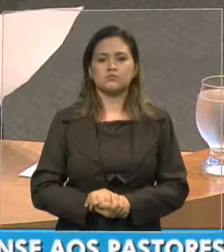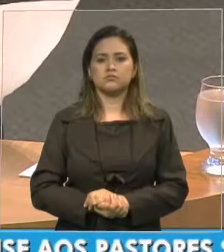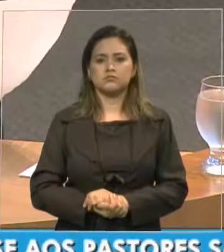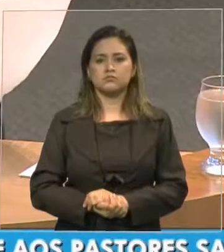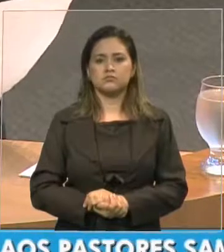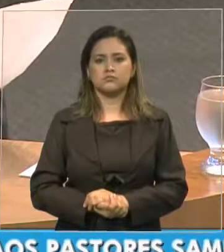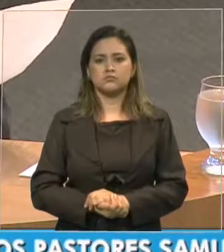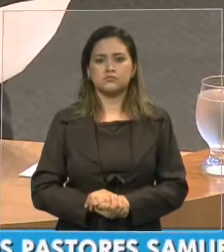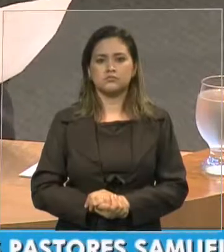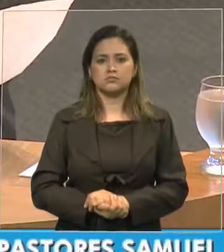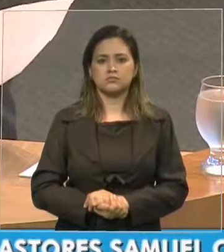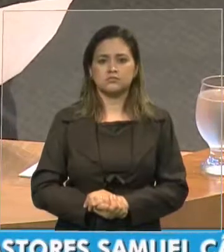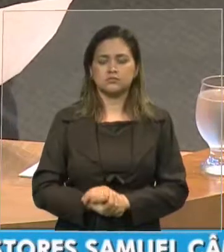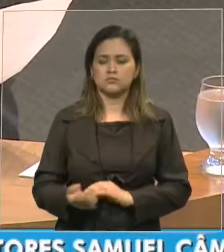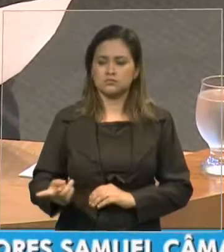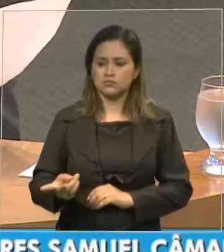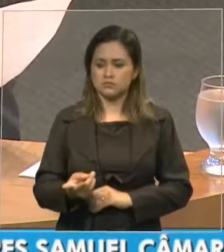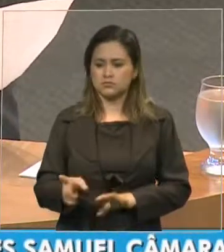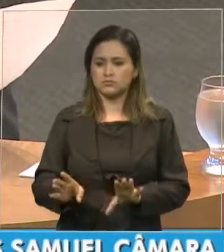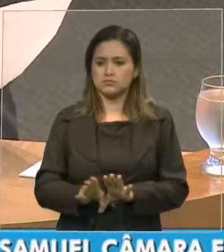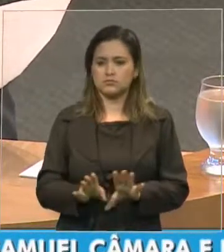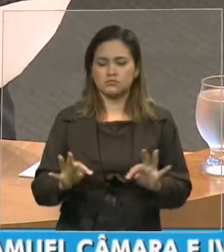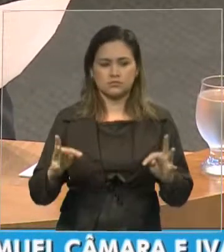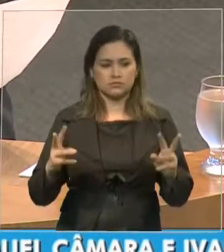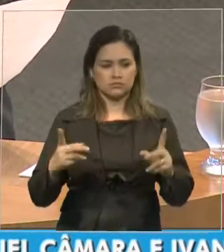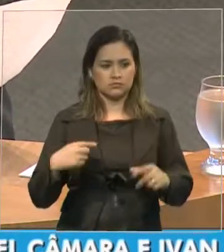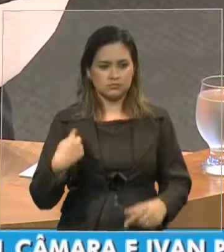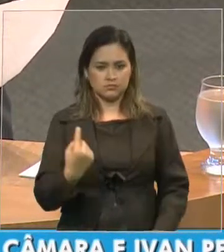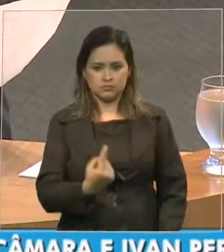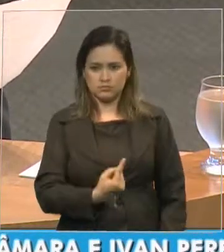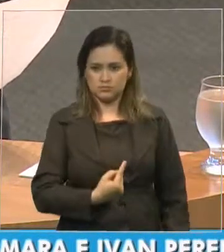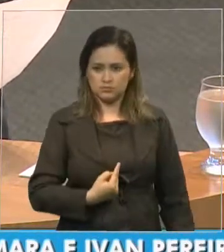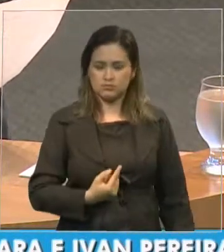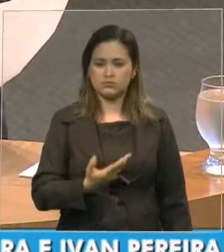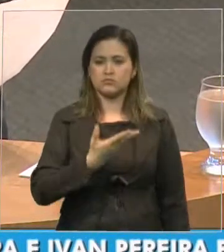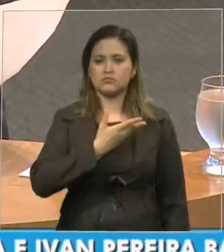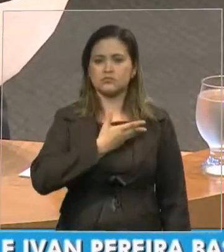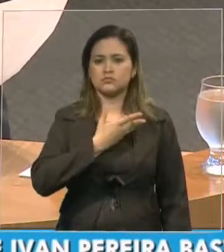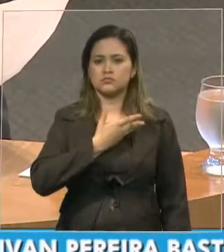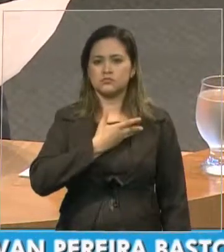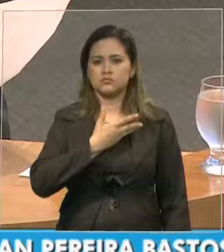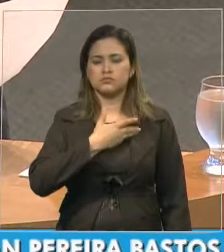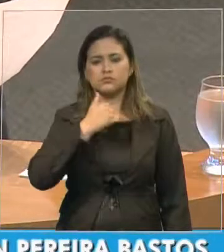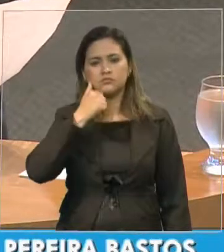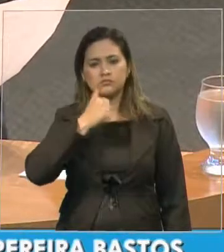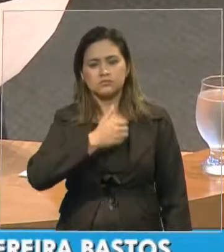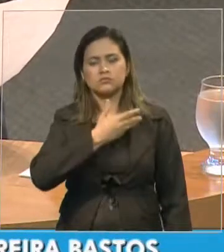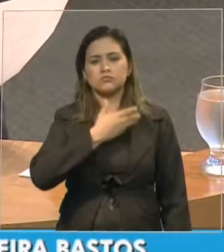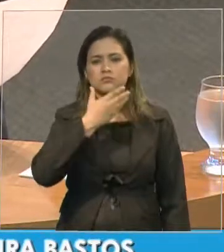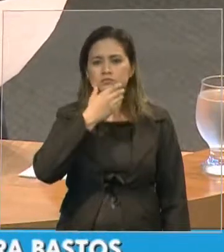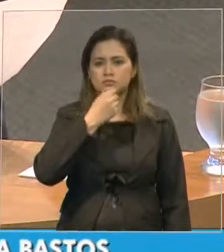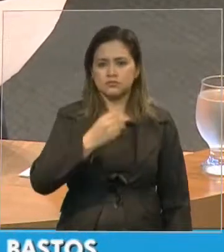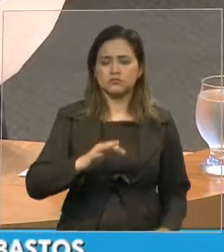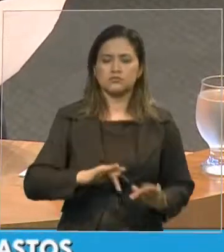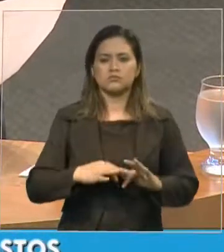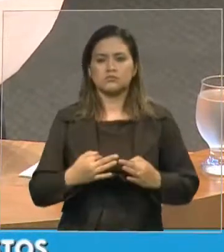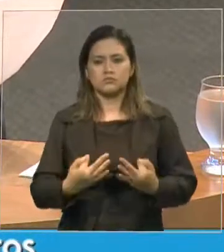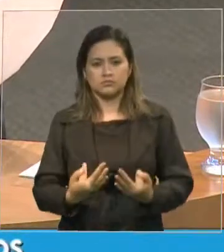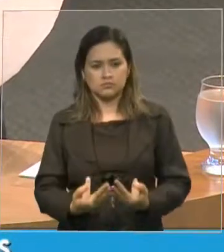mas a extensiva a todos nós. Amigos, amigas, familiares,